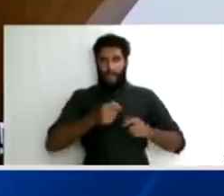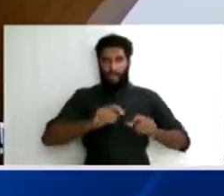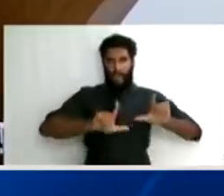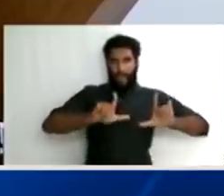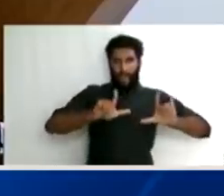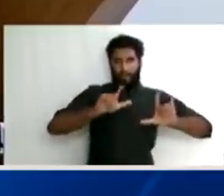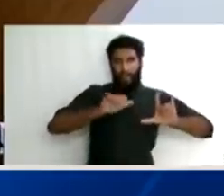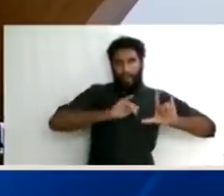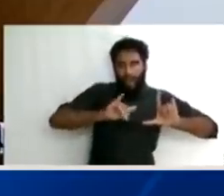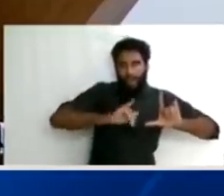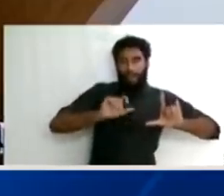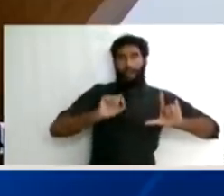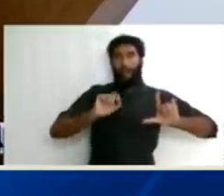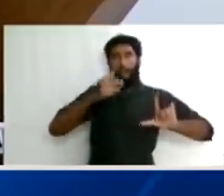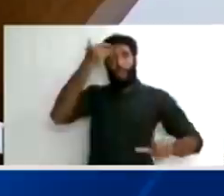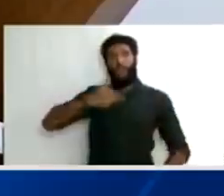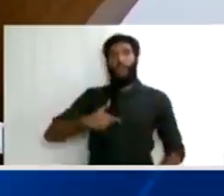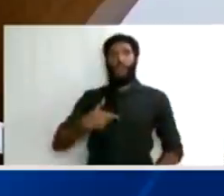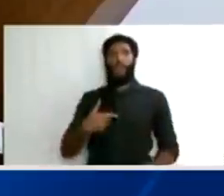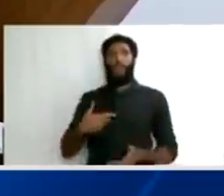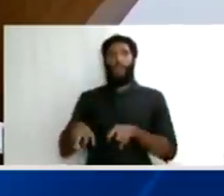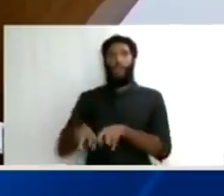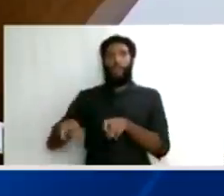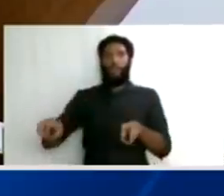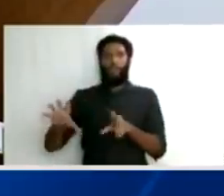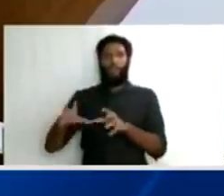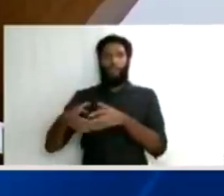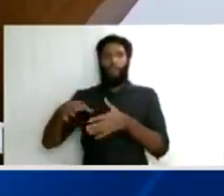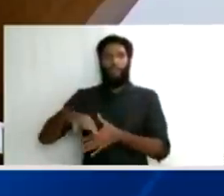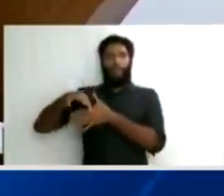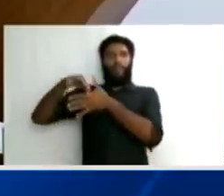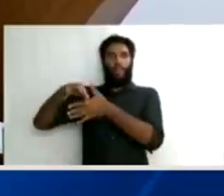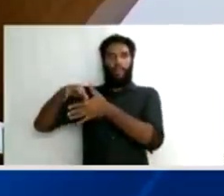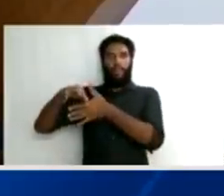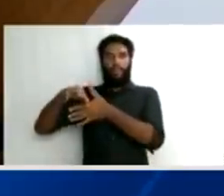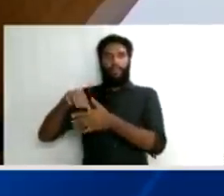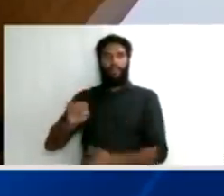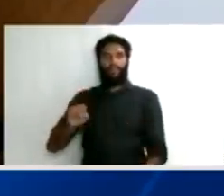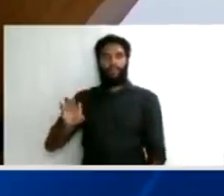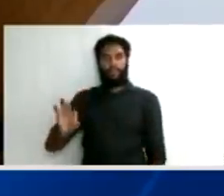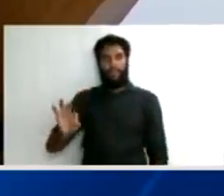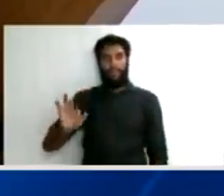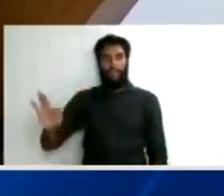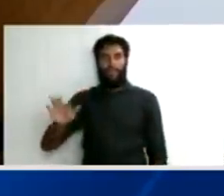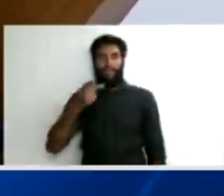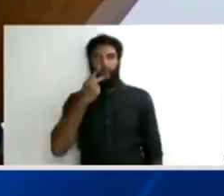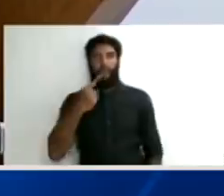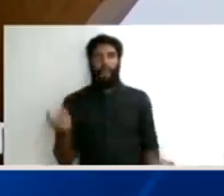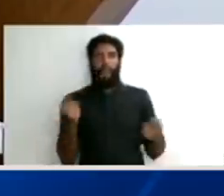estranho, algo que eu também não vi, não costuma acontecer isso em geral,